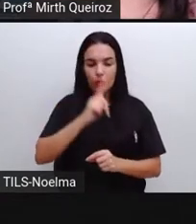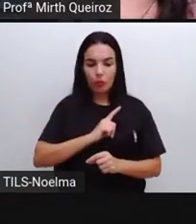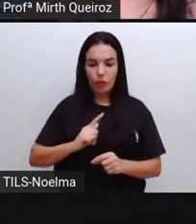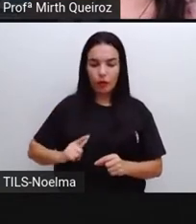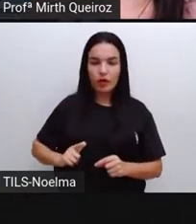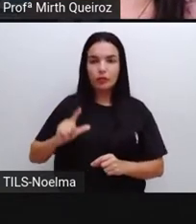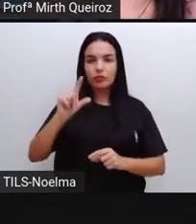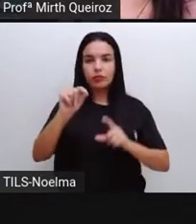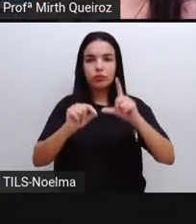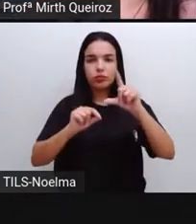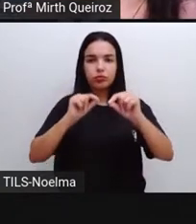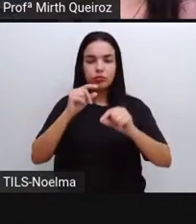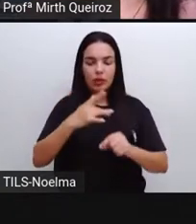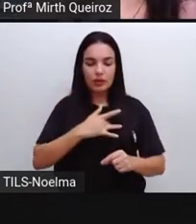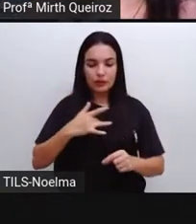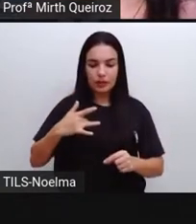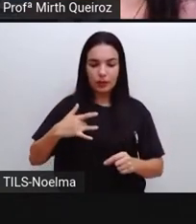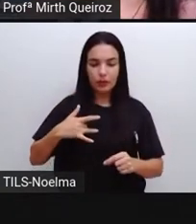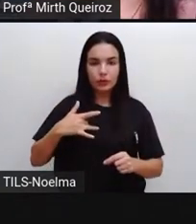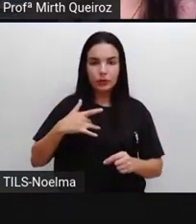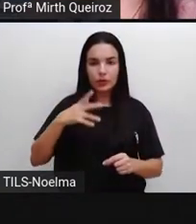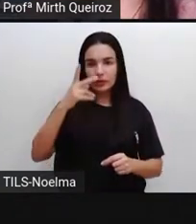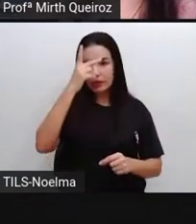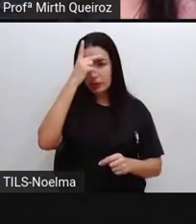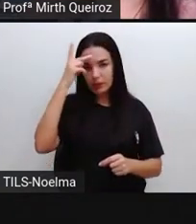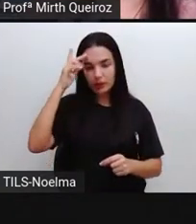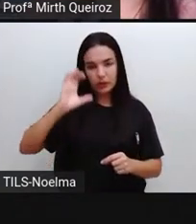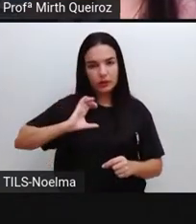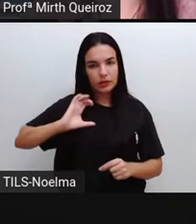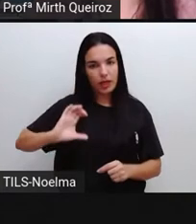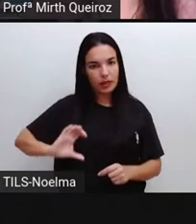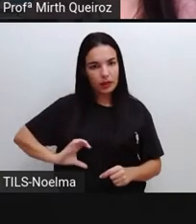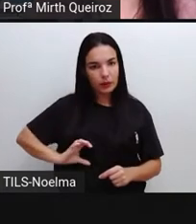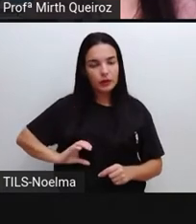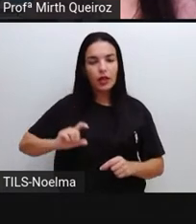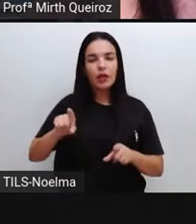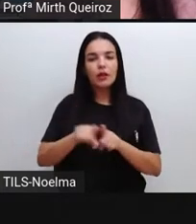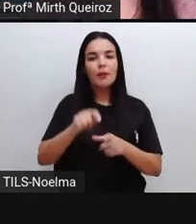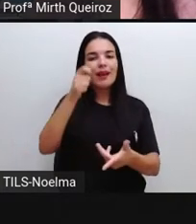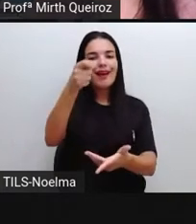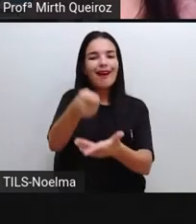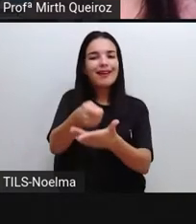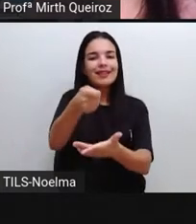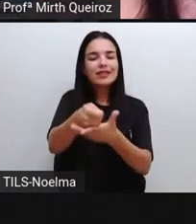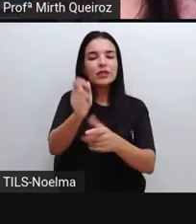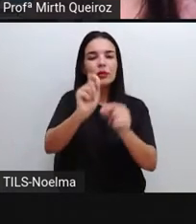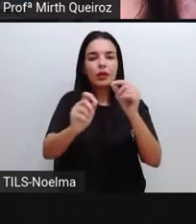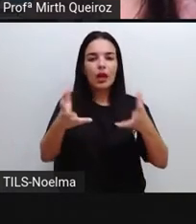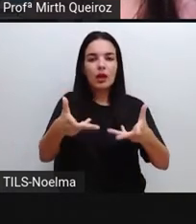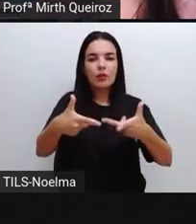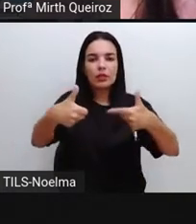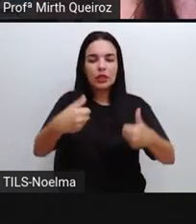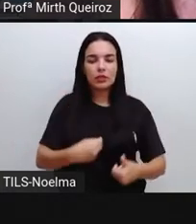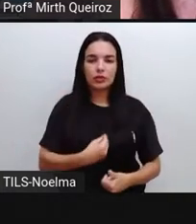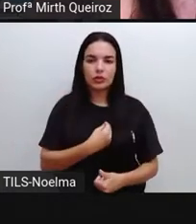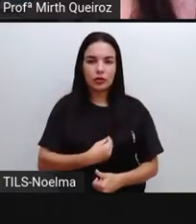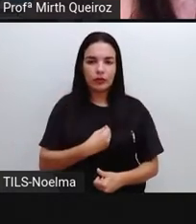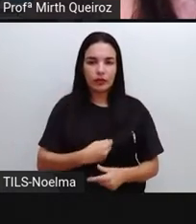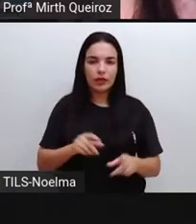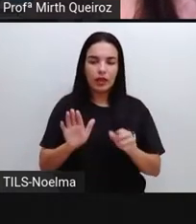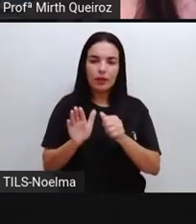objetivo promover a saúde dos cidadãos. Que garantia, sim, a qualidade de vida e